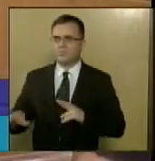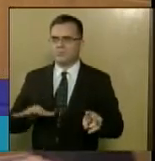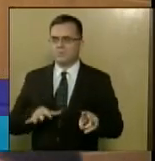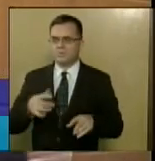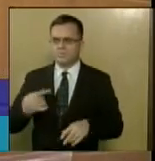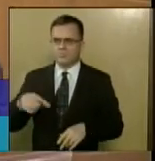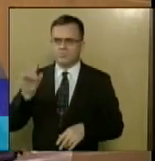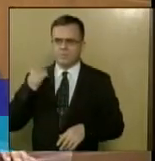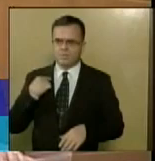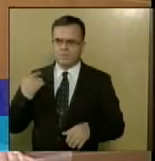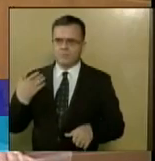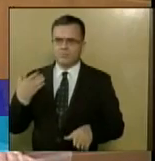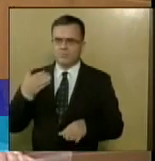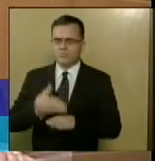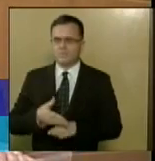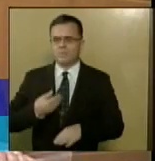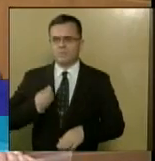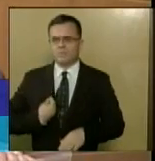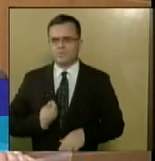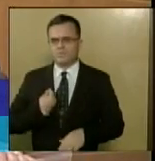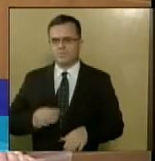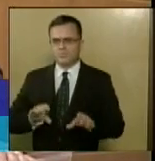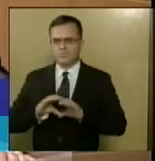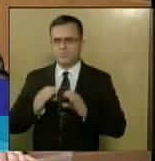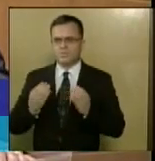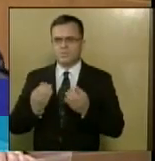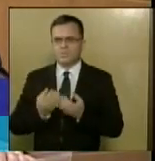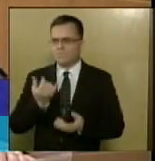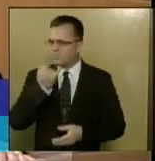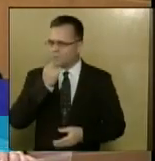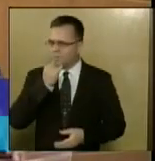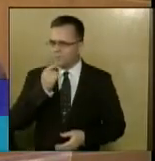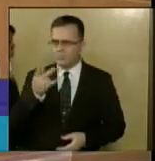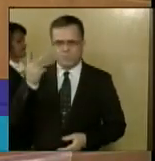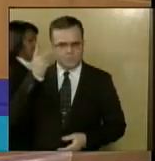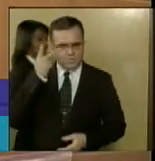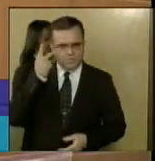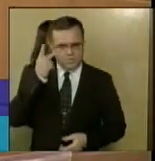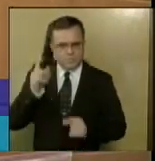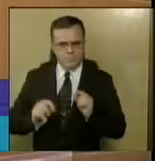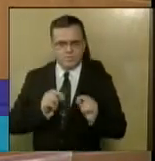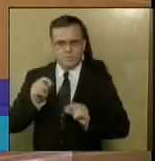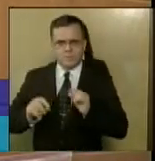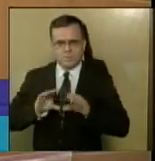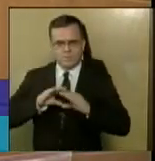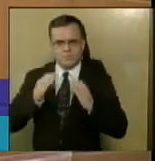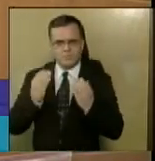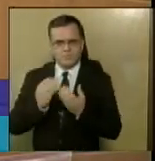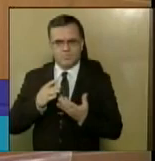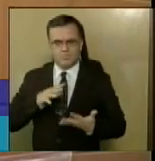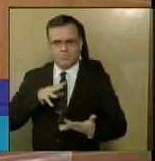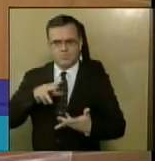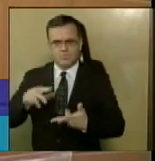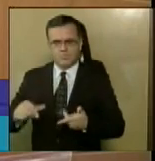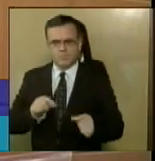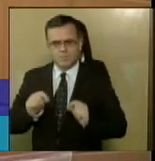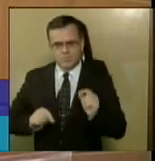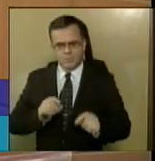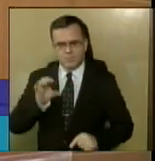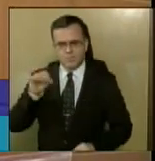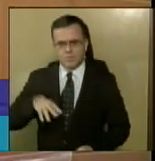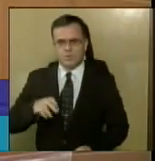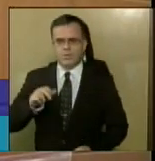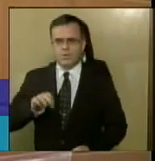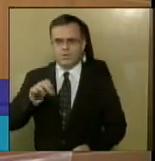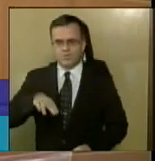participando de um congresso de energia em São Paulo, Congresso Internacional, a Eco Energy,